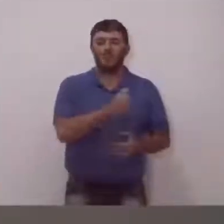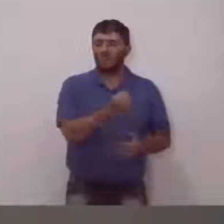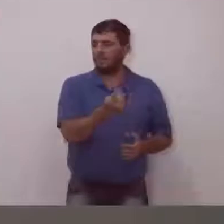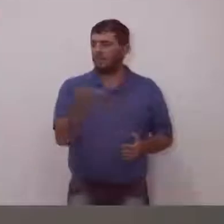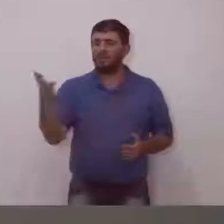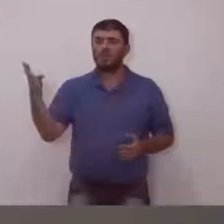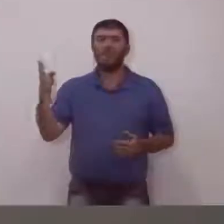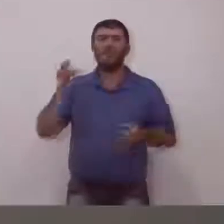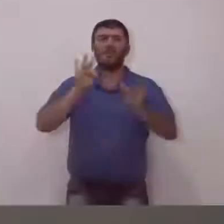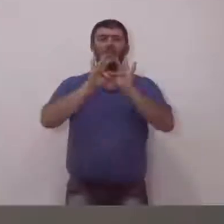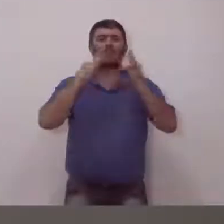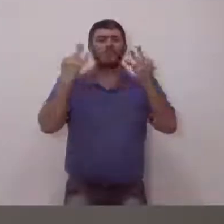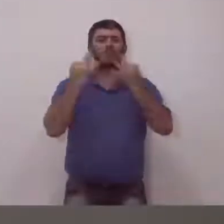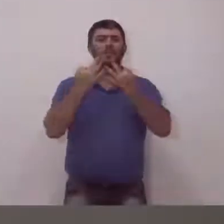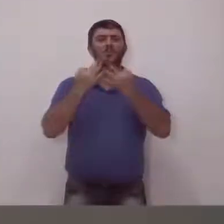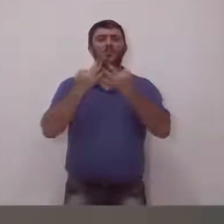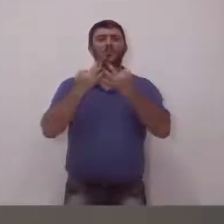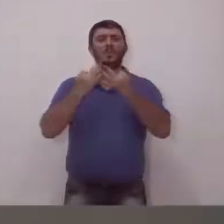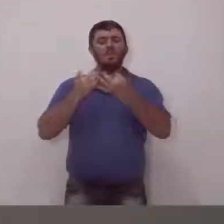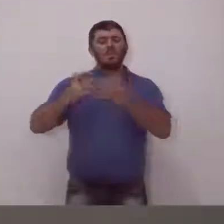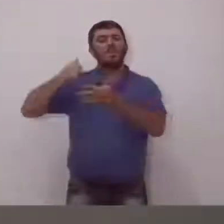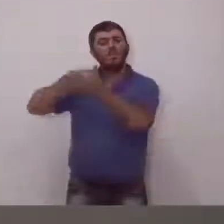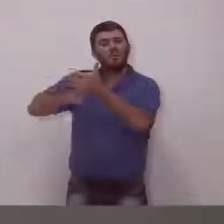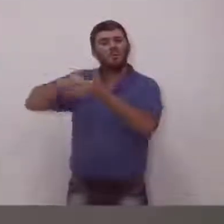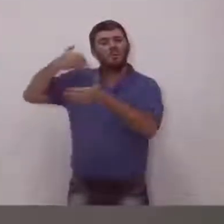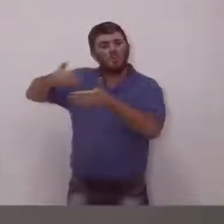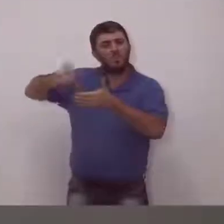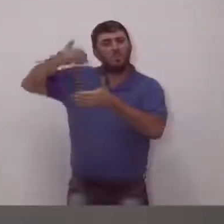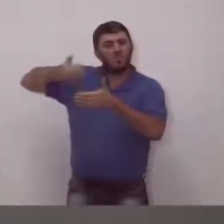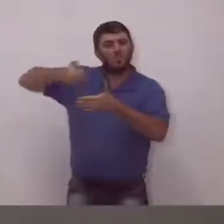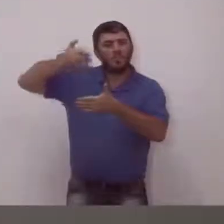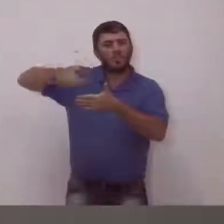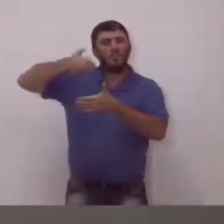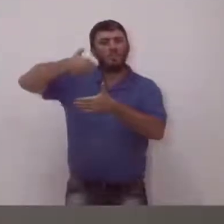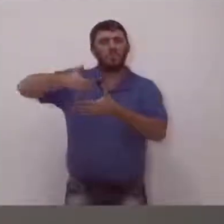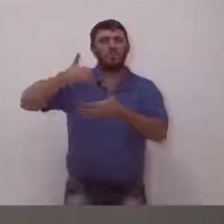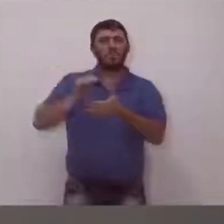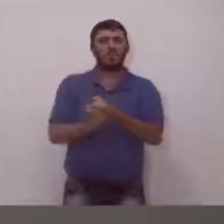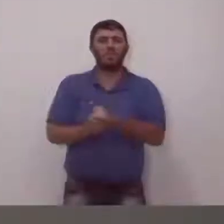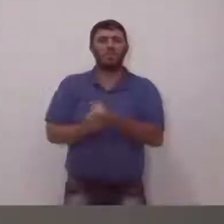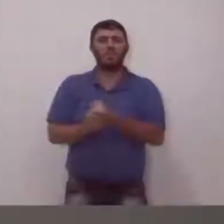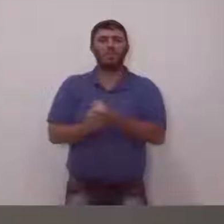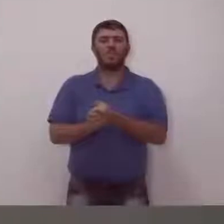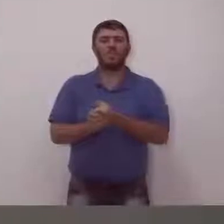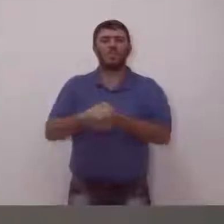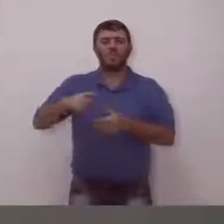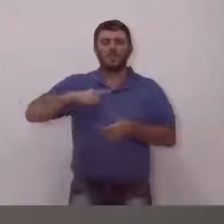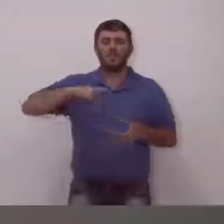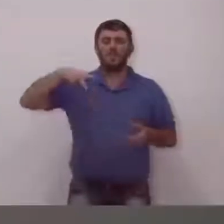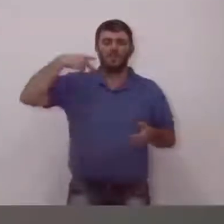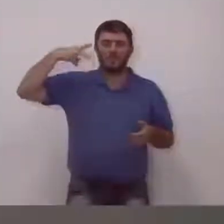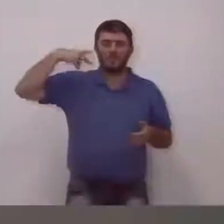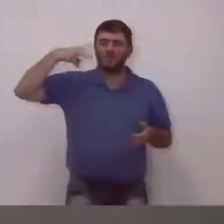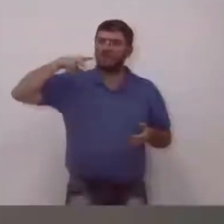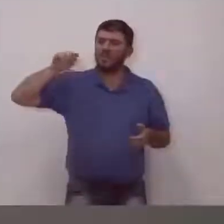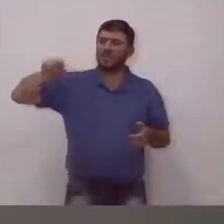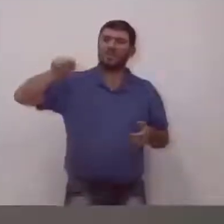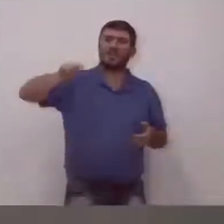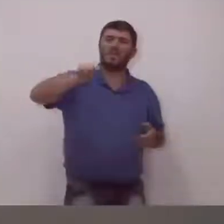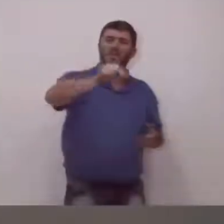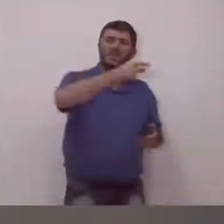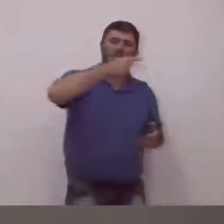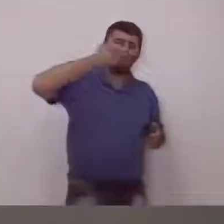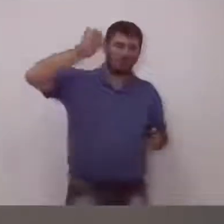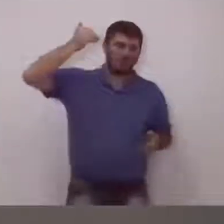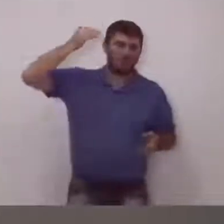nós tivemos, na época, no Jardim Florido, lembro bem Rodrigo Paixão, Waldir Barreto, outros tantos vereadores, eu e outros tantos vereadores